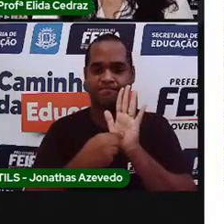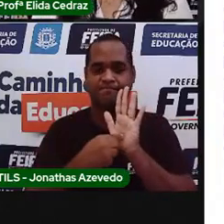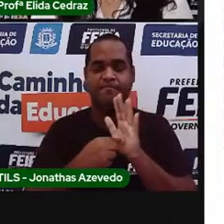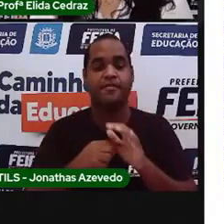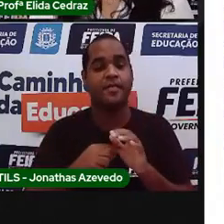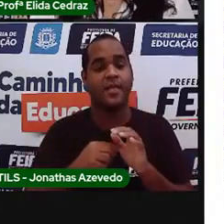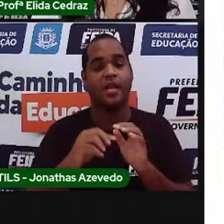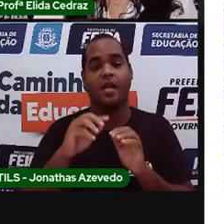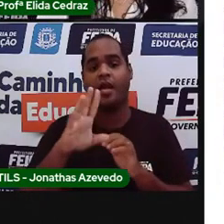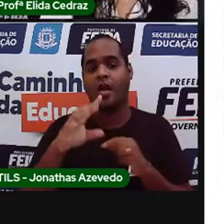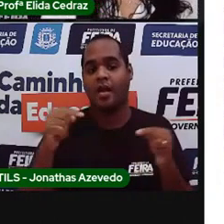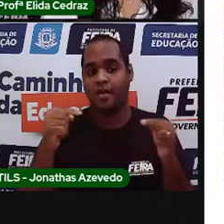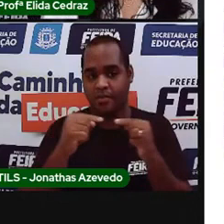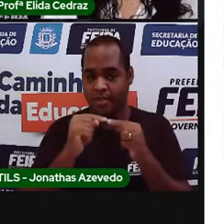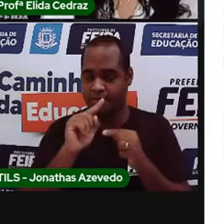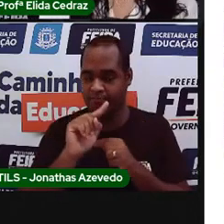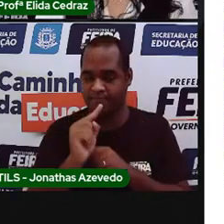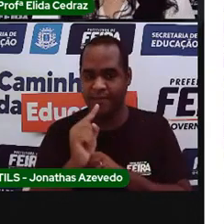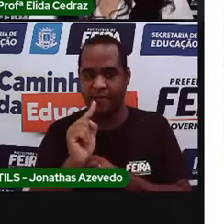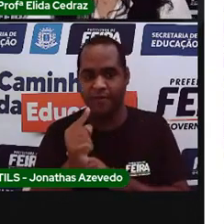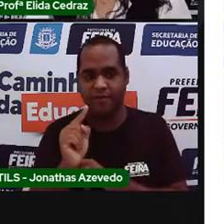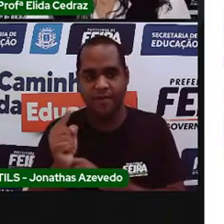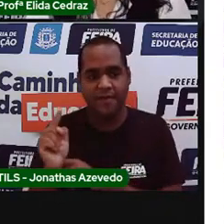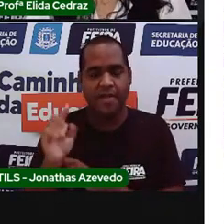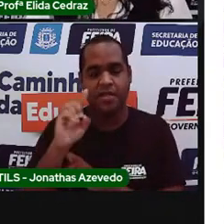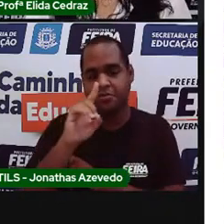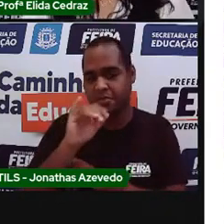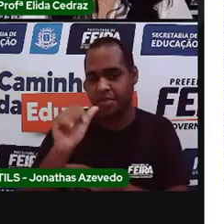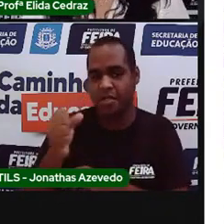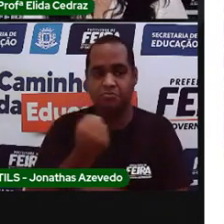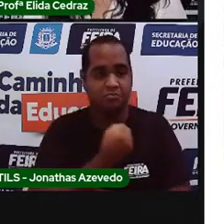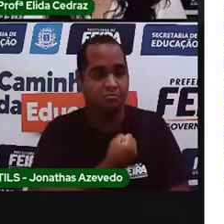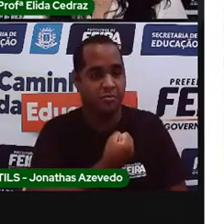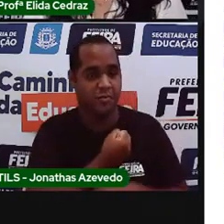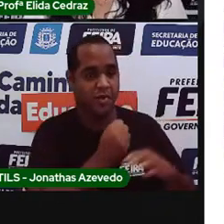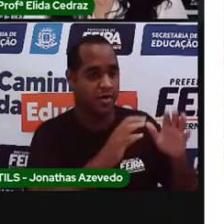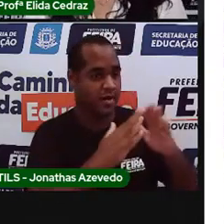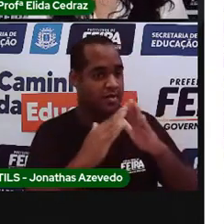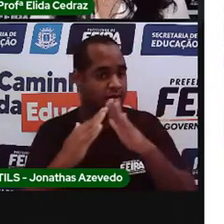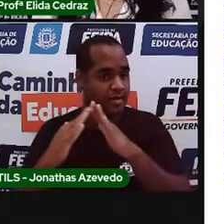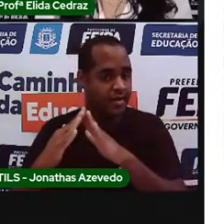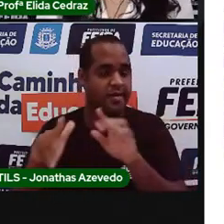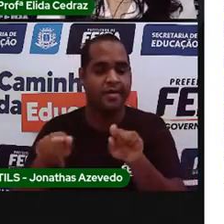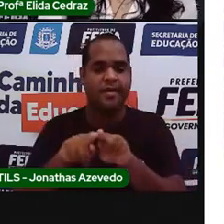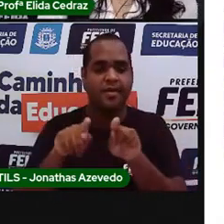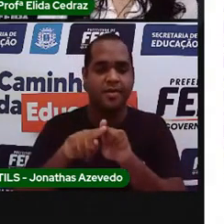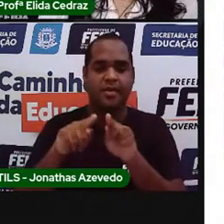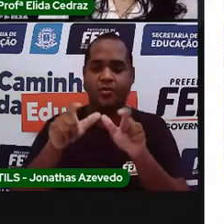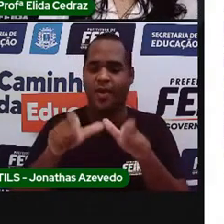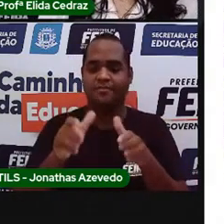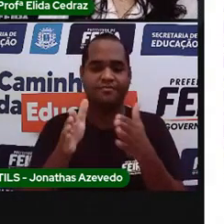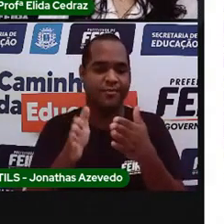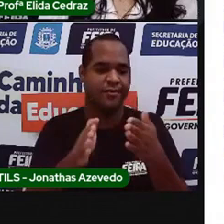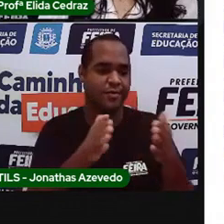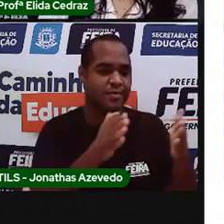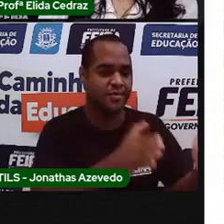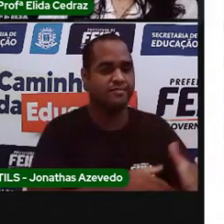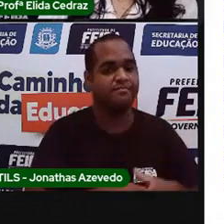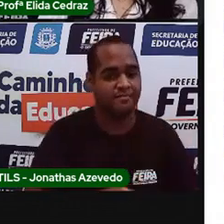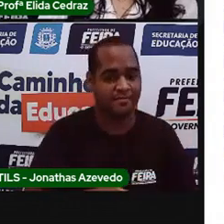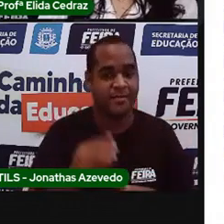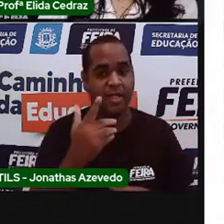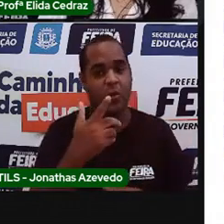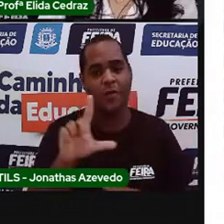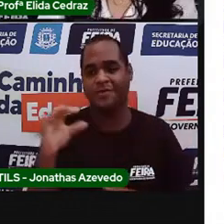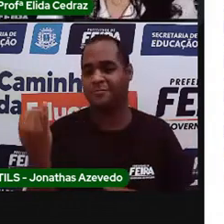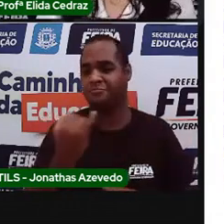usamos para separar datas, endereços e sequências. E o último ponto que